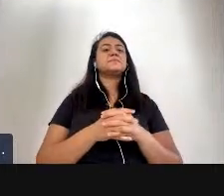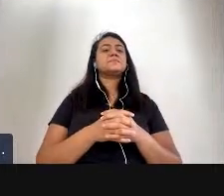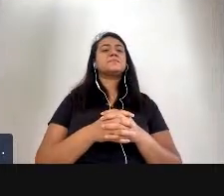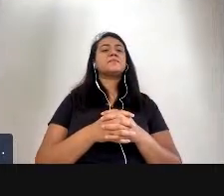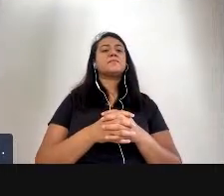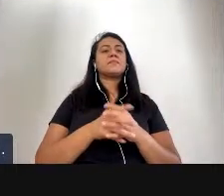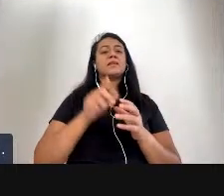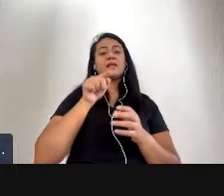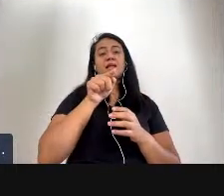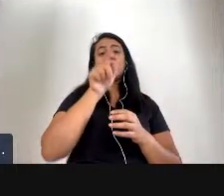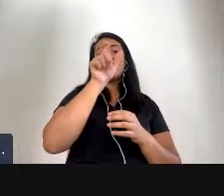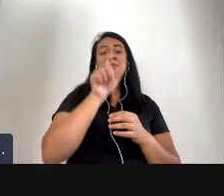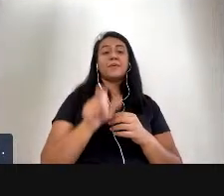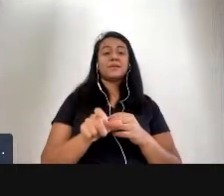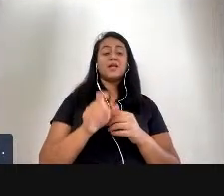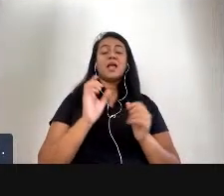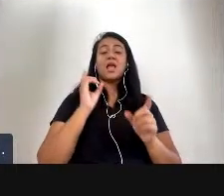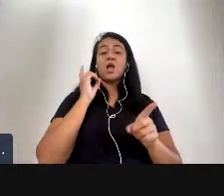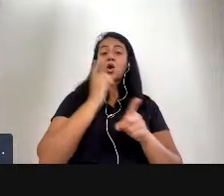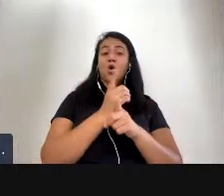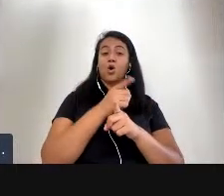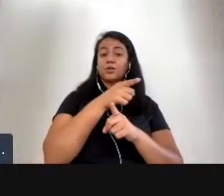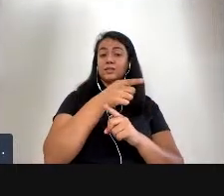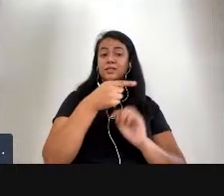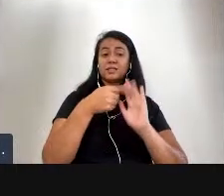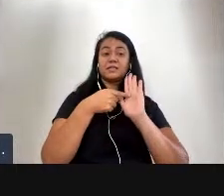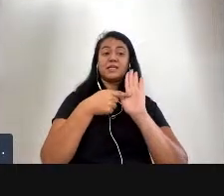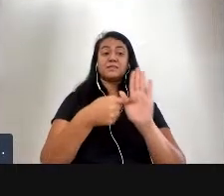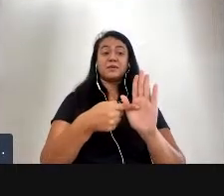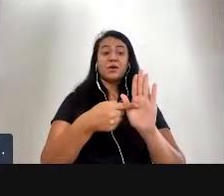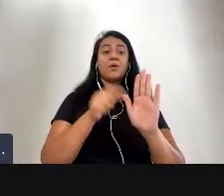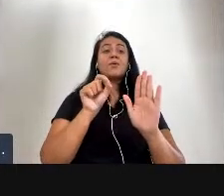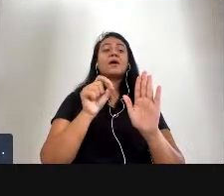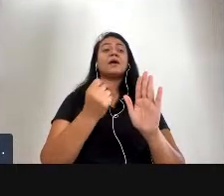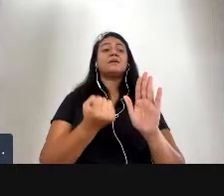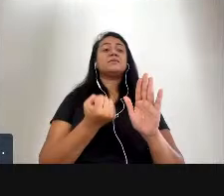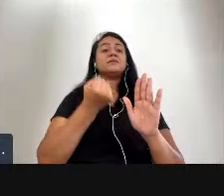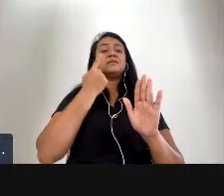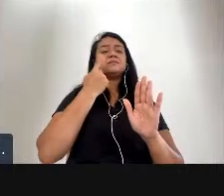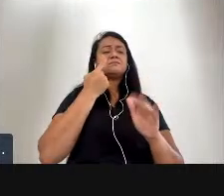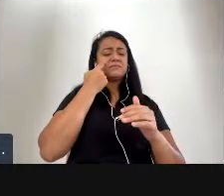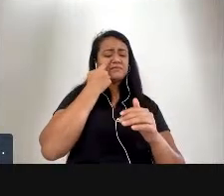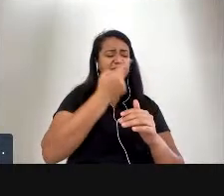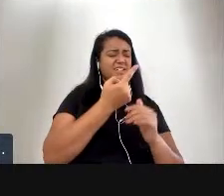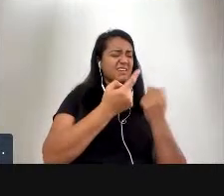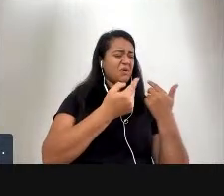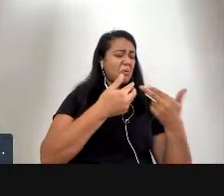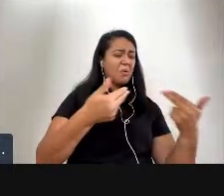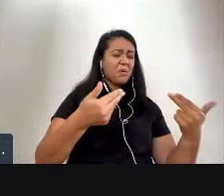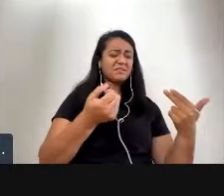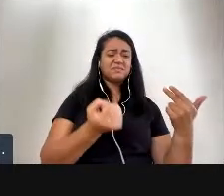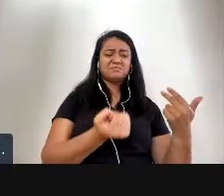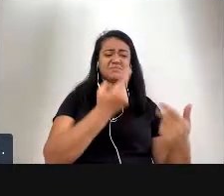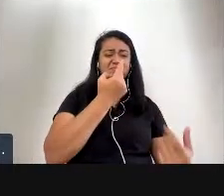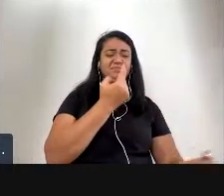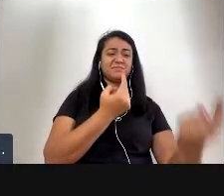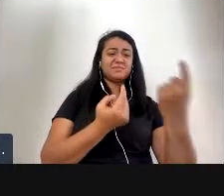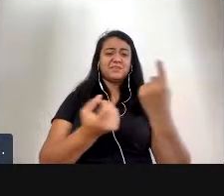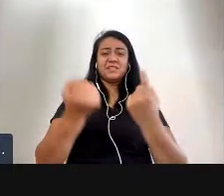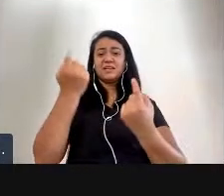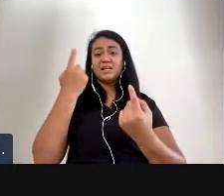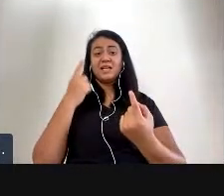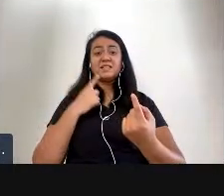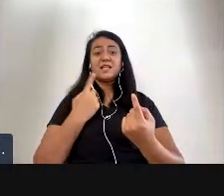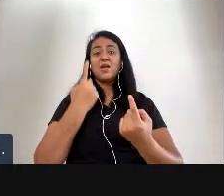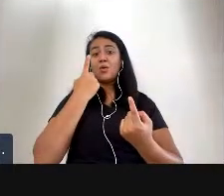encontra algo nessa exposição e ela fala e de repente entre tanto lixo condescendente emergiu a fotografia